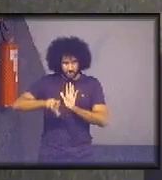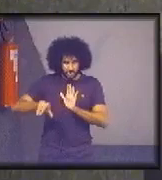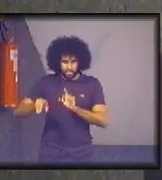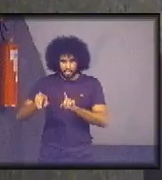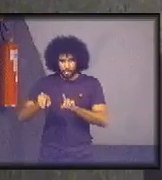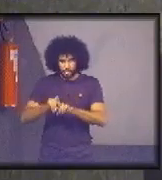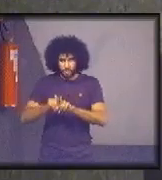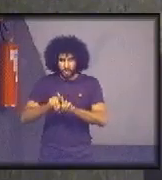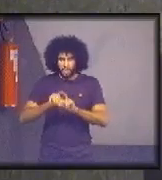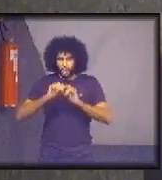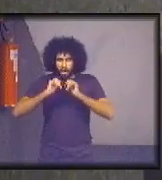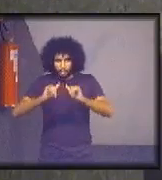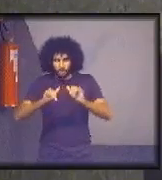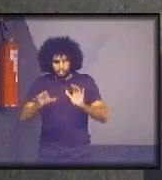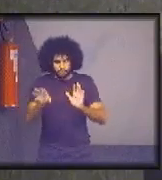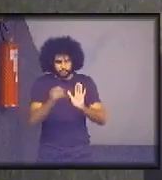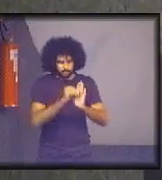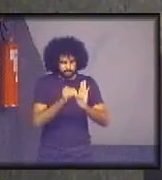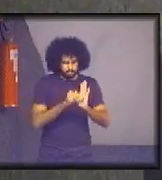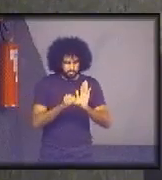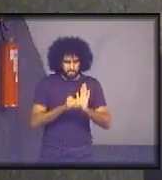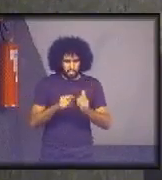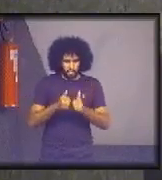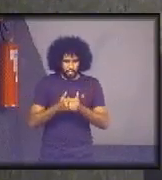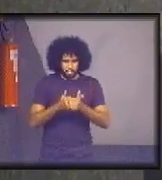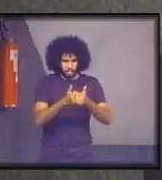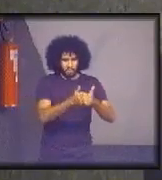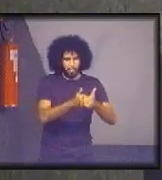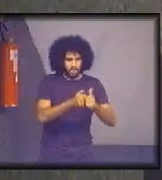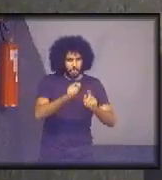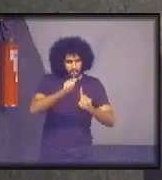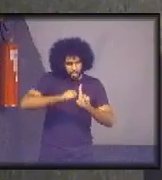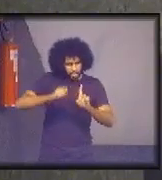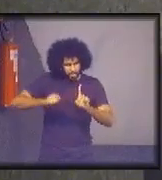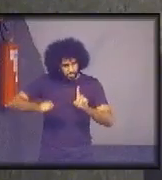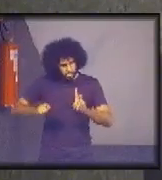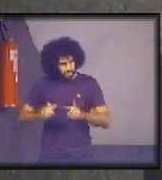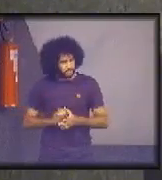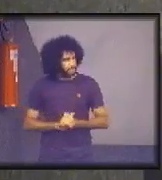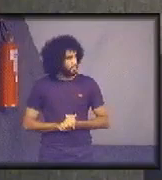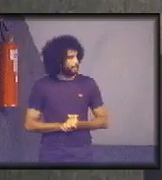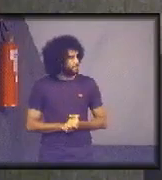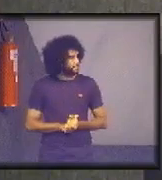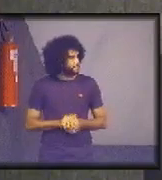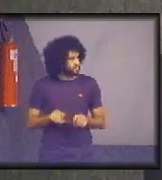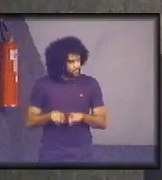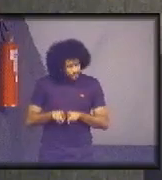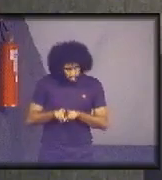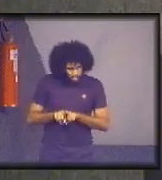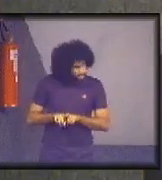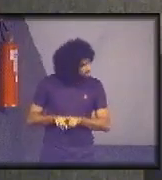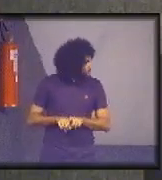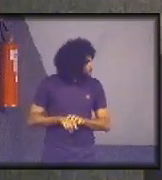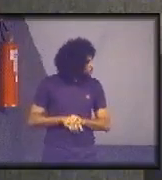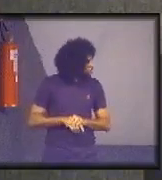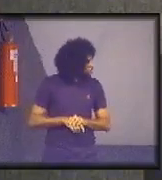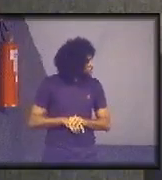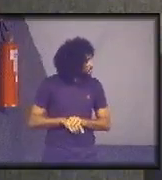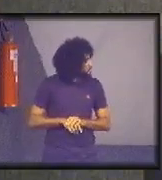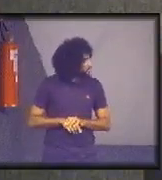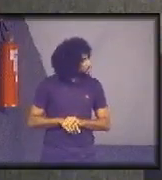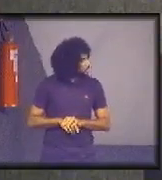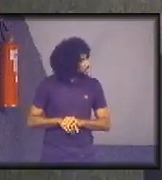todos os dados, e os gestores também fazem um acompanhamento mensal. Também temos a nossa Relução 807, que também foi